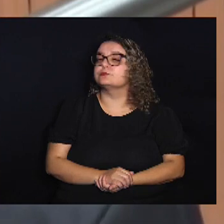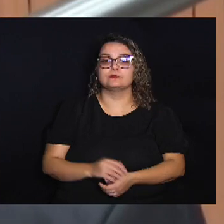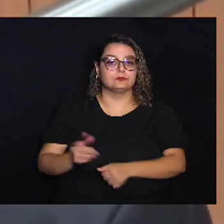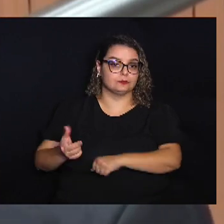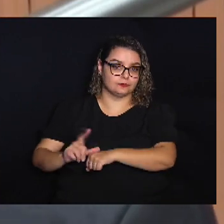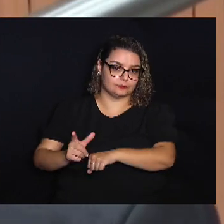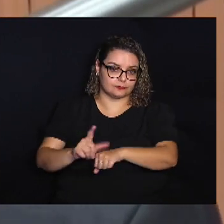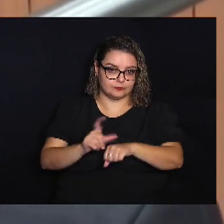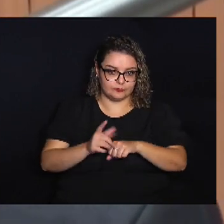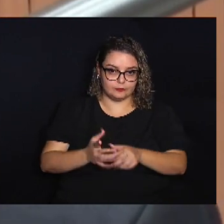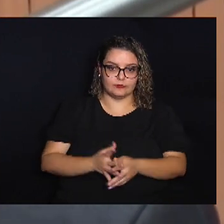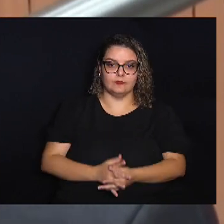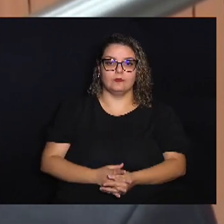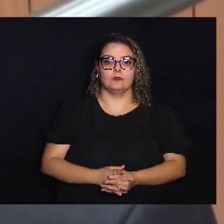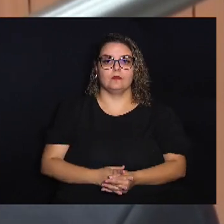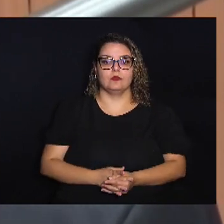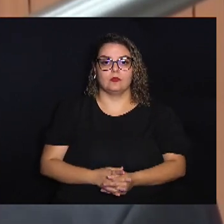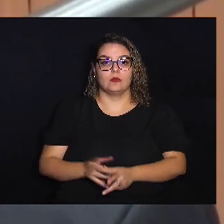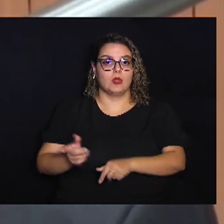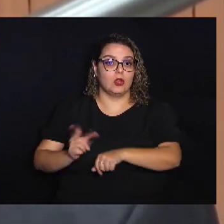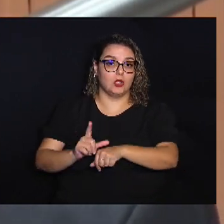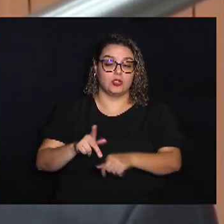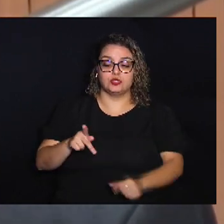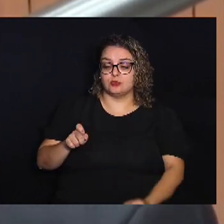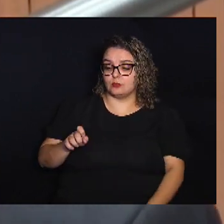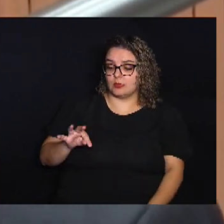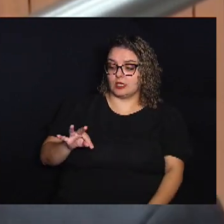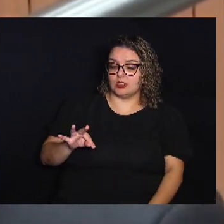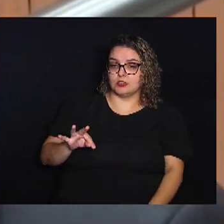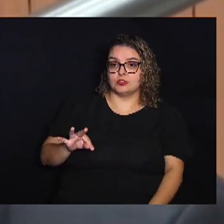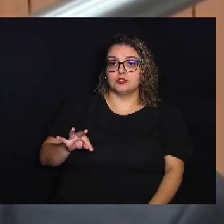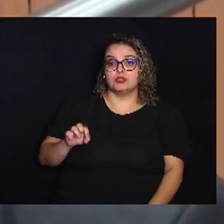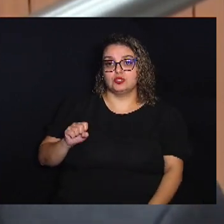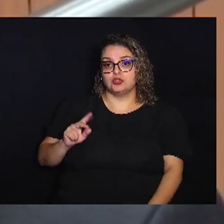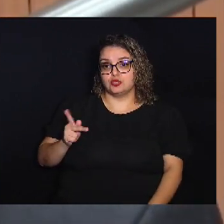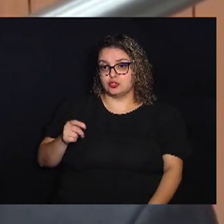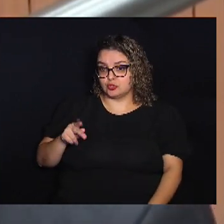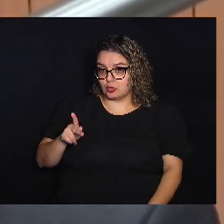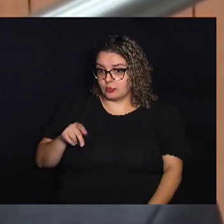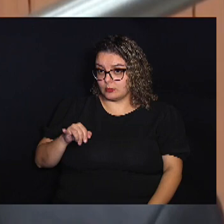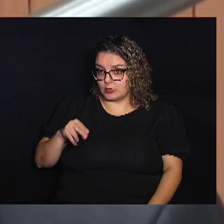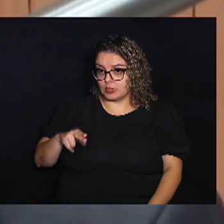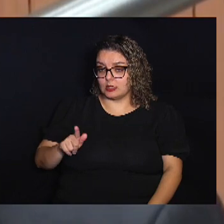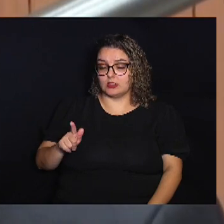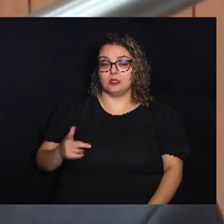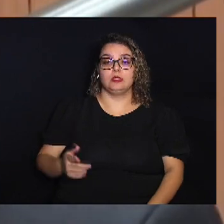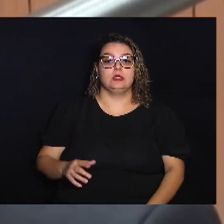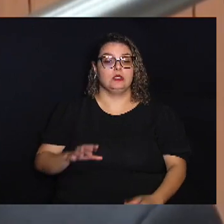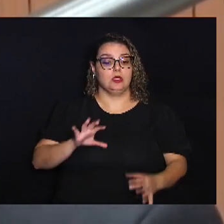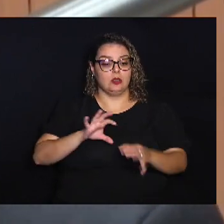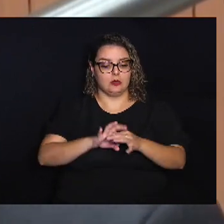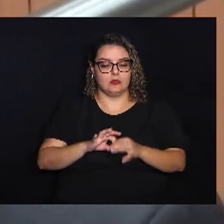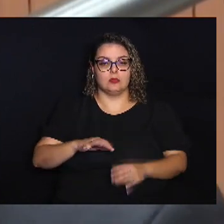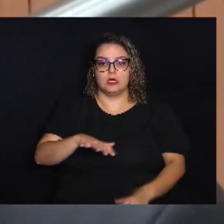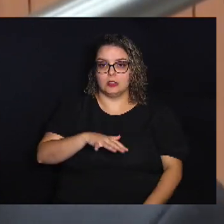E lojas De pet shop Todo o pessoal Que é conveniado Com a causa Animal Aqui na cidade De Campinas Ele poderá